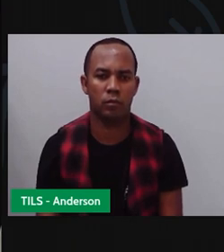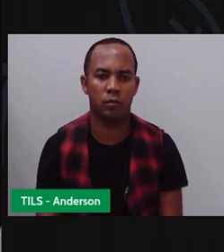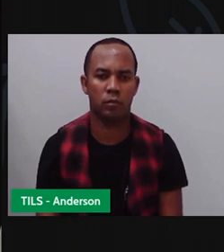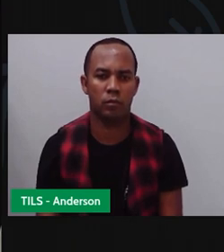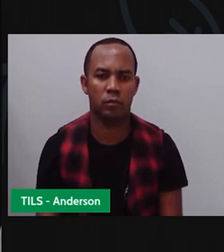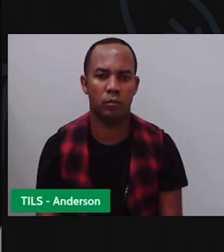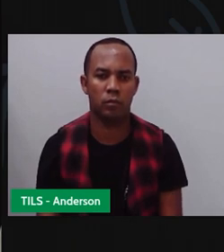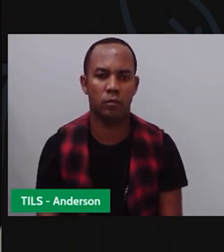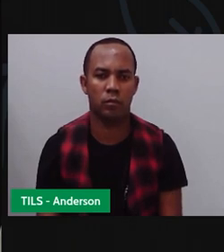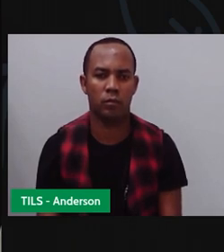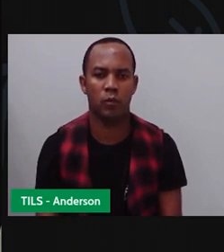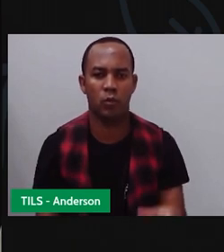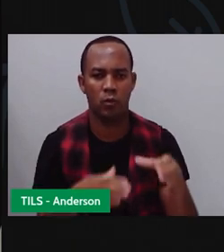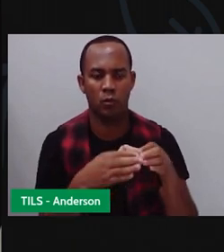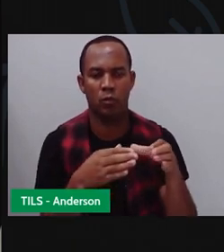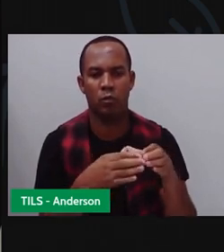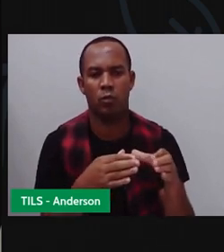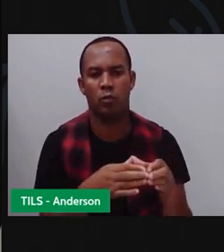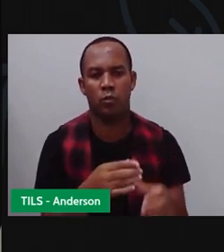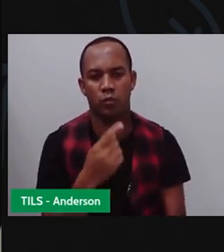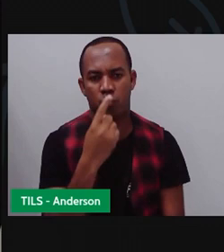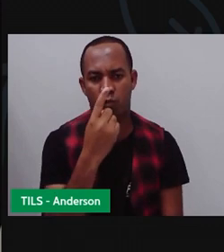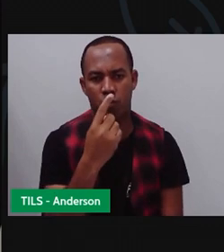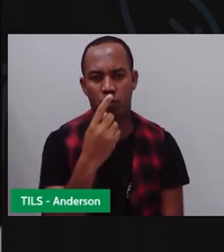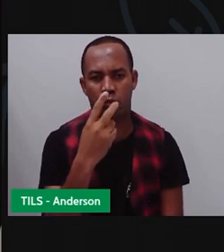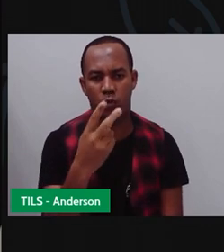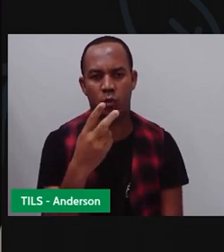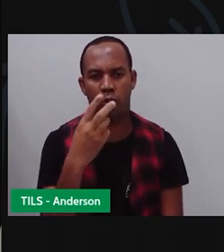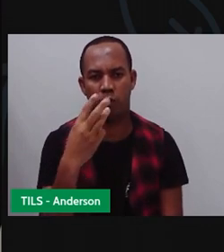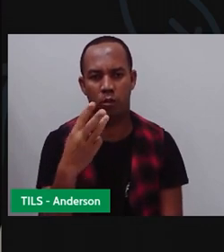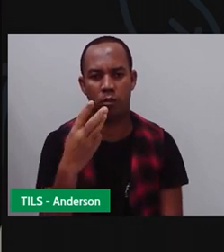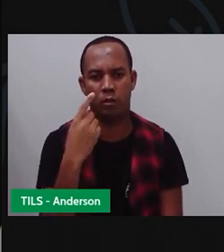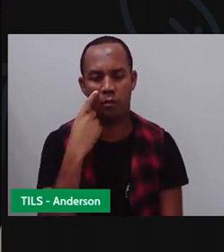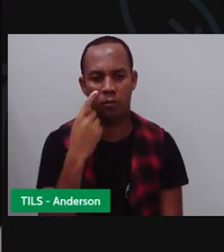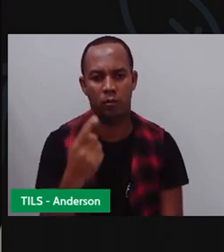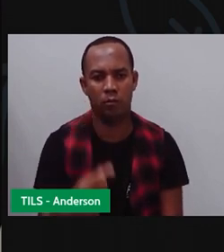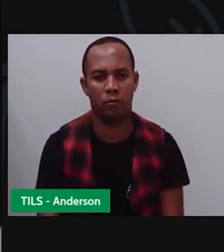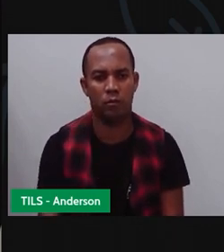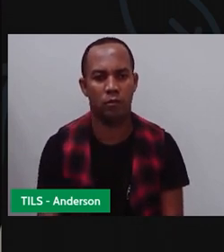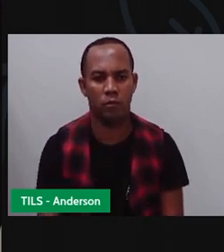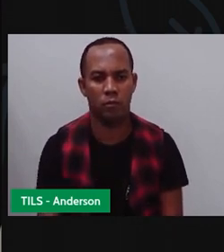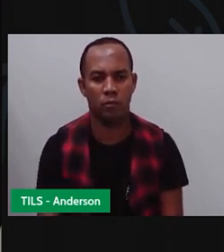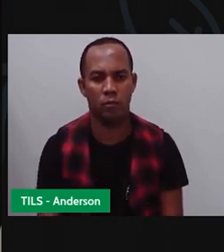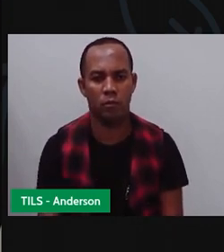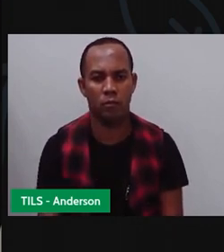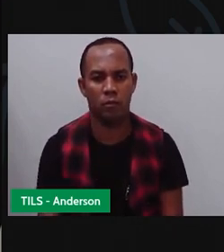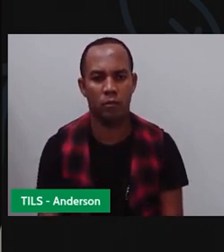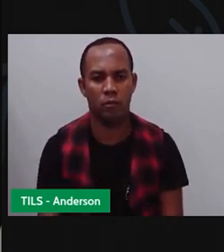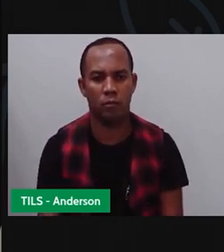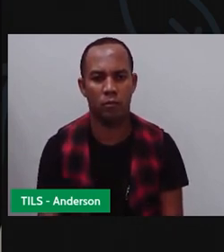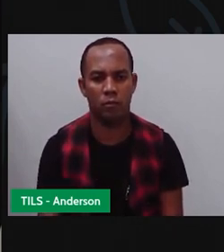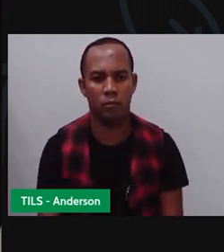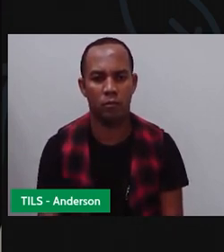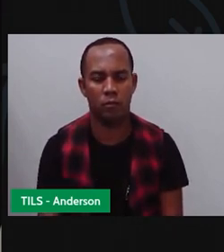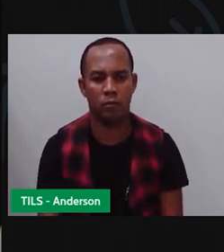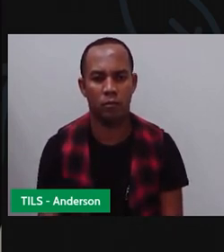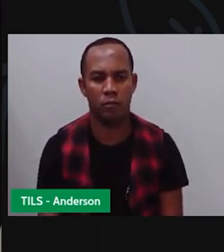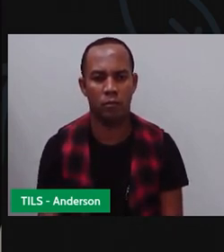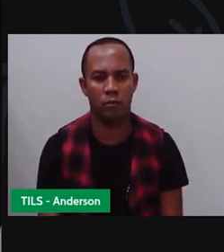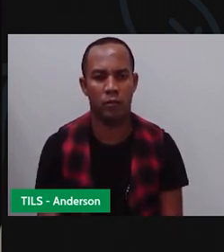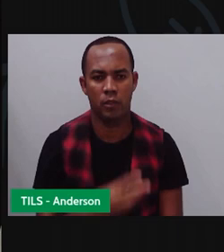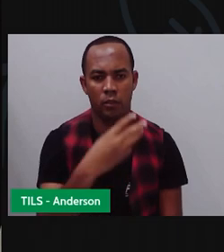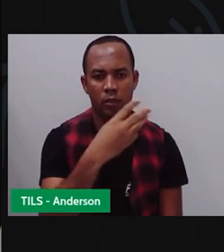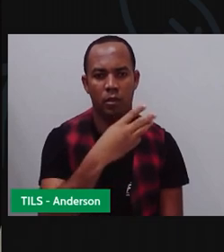dois, três. Então, eu tenho o quê aqui, ó? Três mais três.